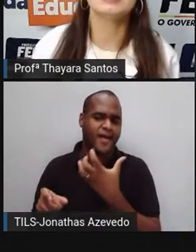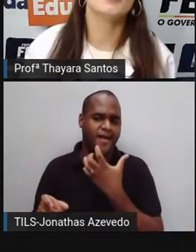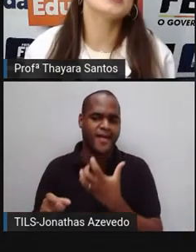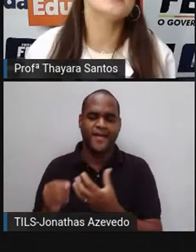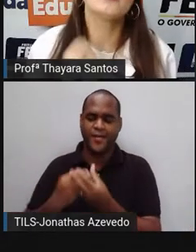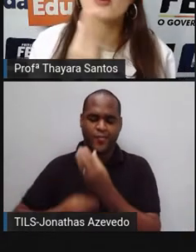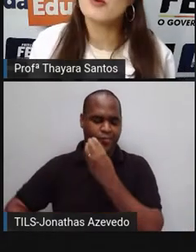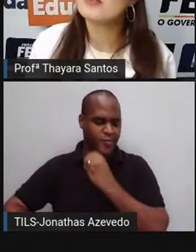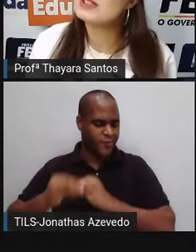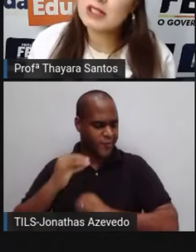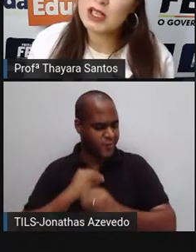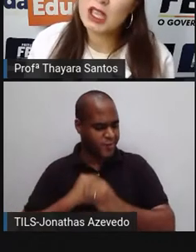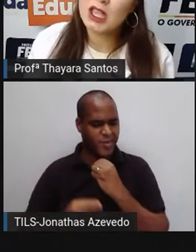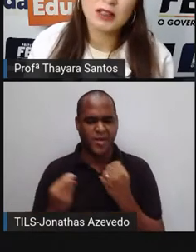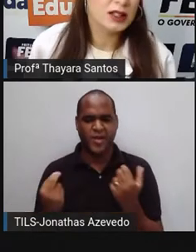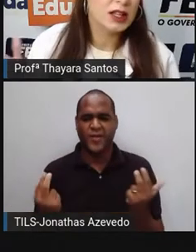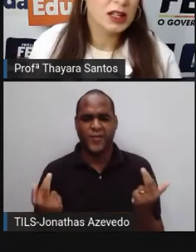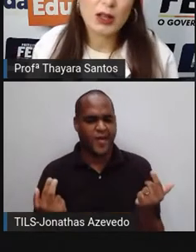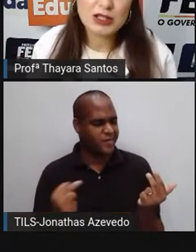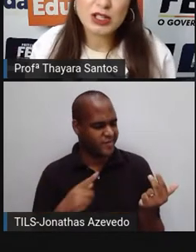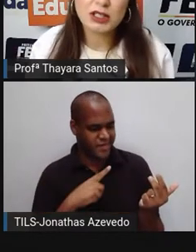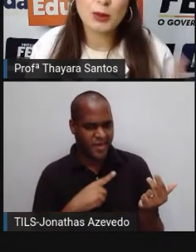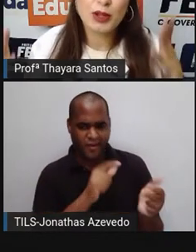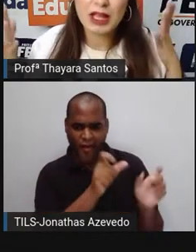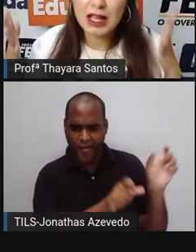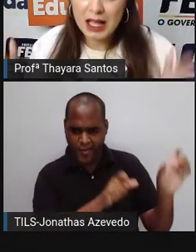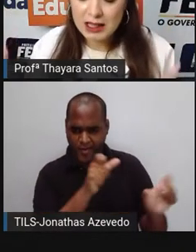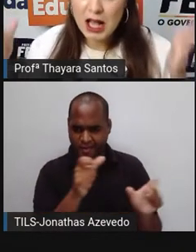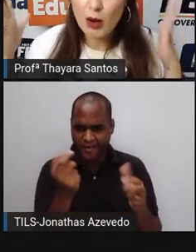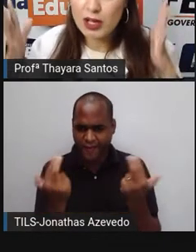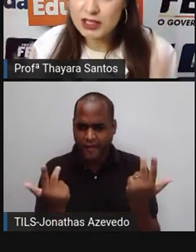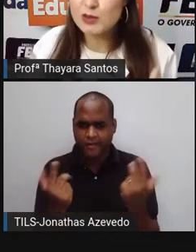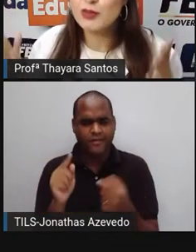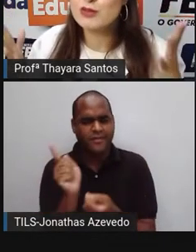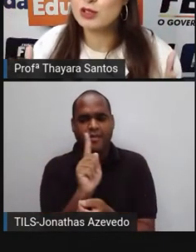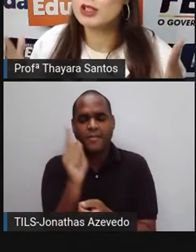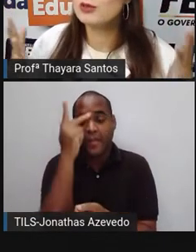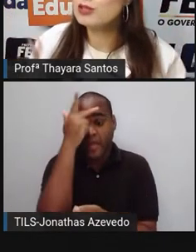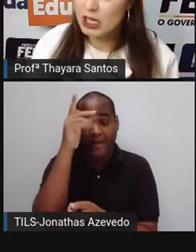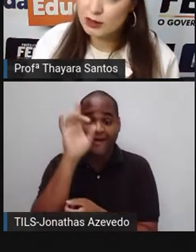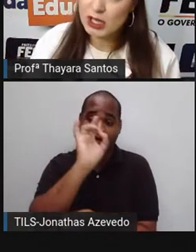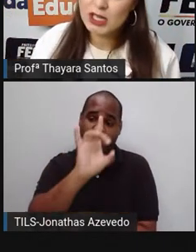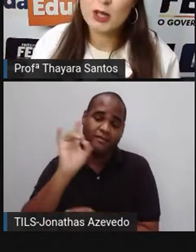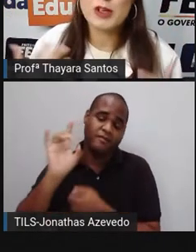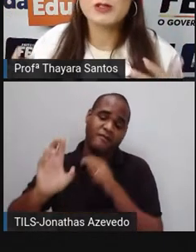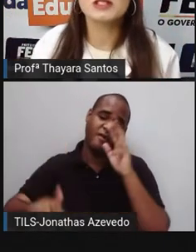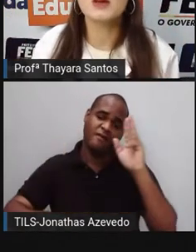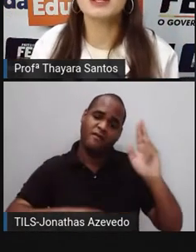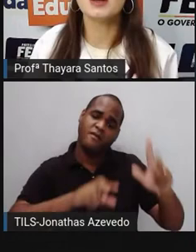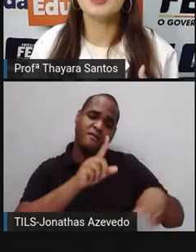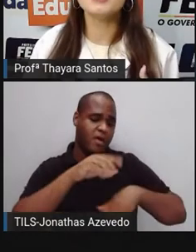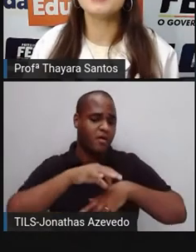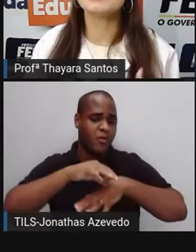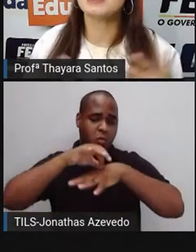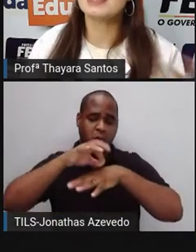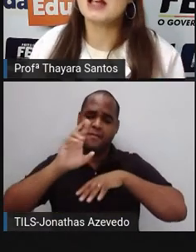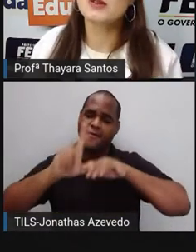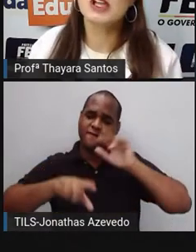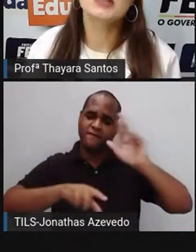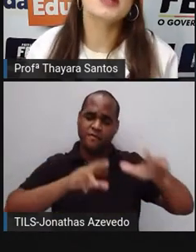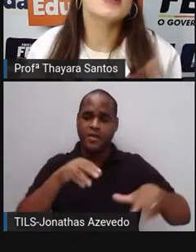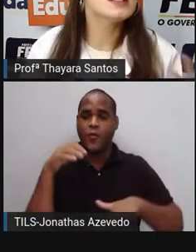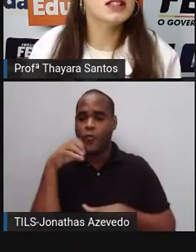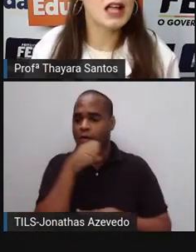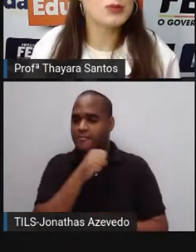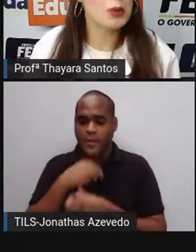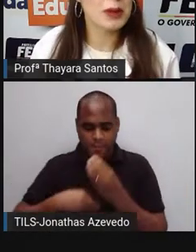que você vai ter a mesma forma física que ele. Não adianta, porque cada organismo funciona de um jeito. Tem pessoas que têm metabolismo acelerado,